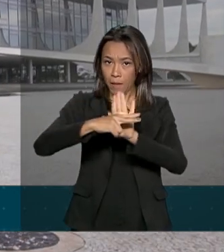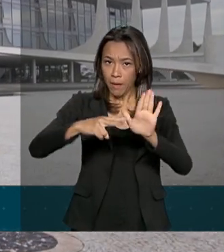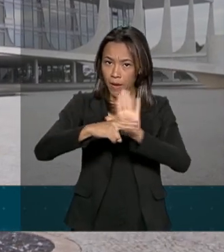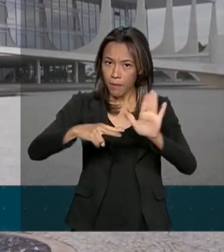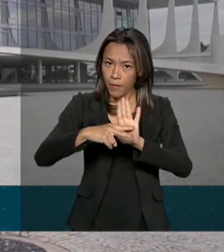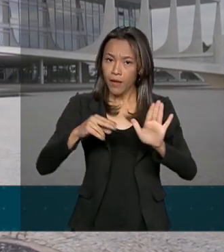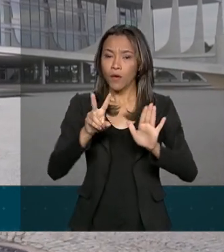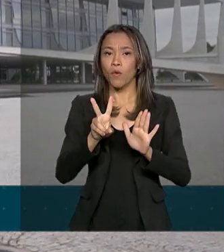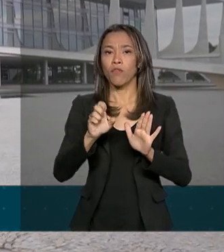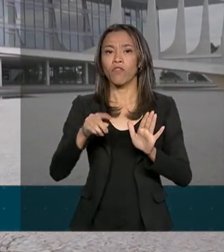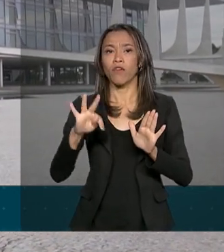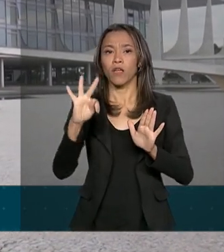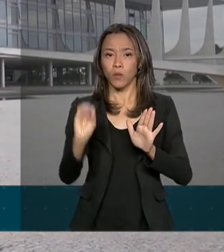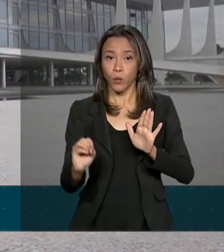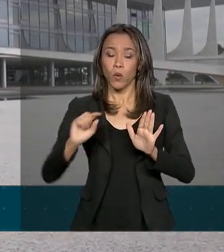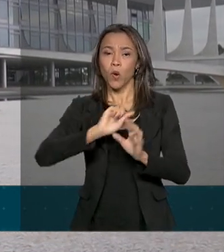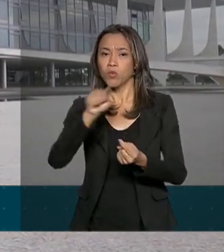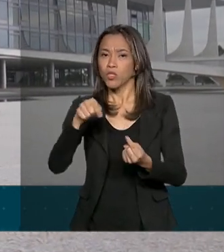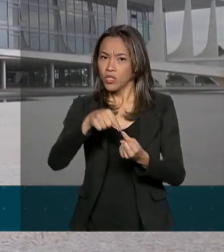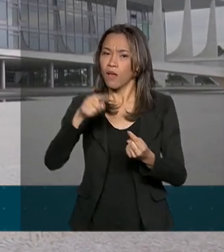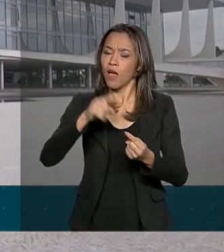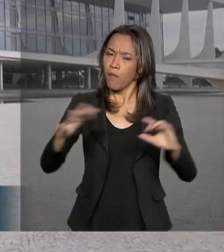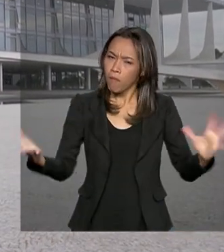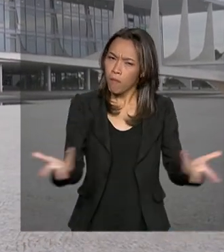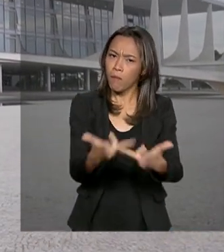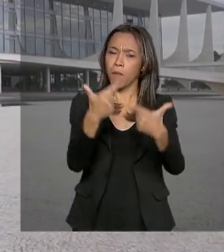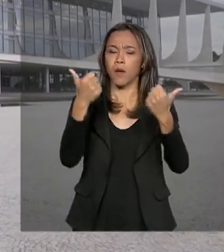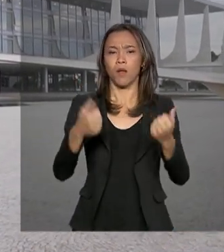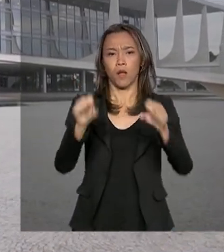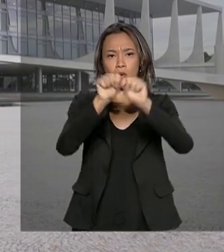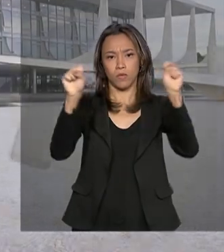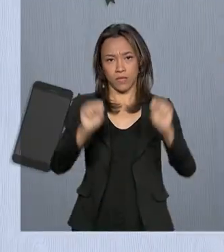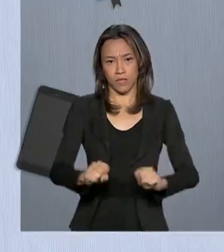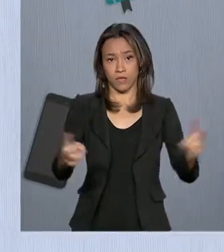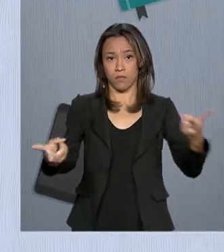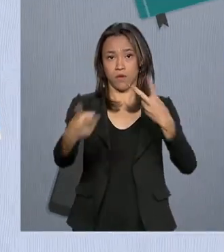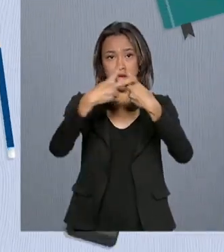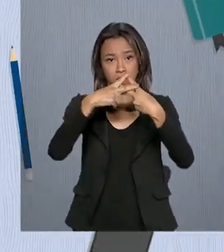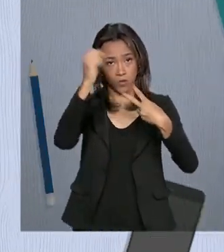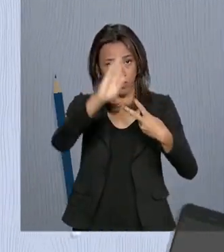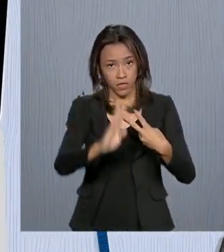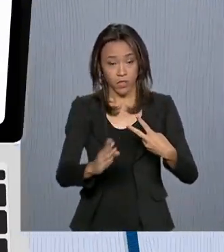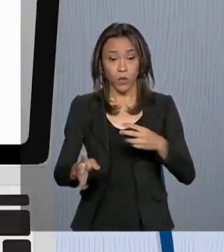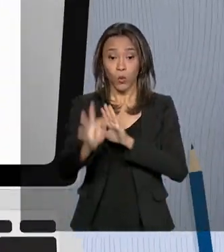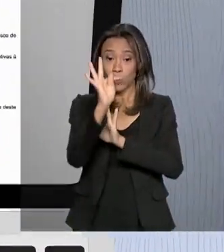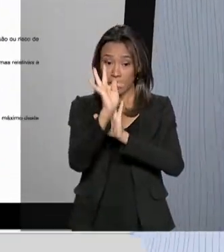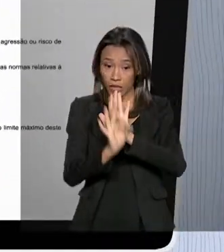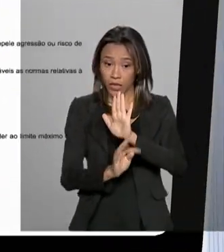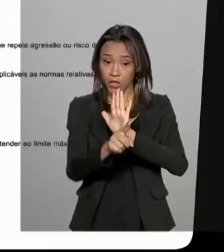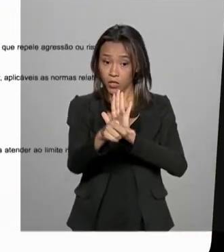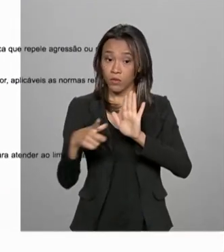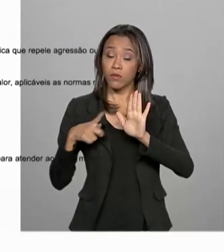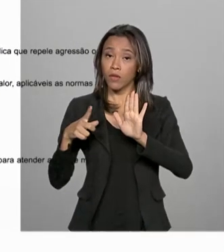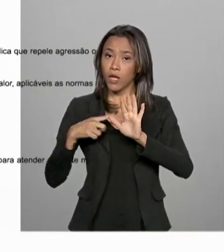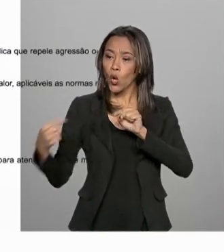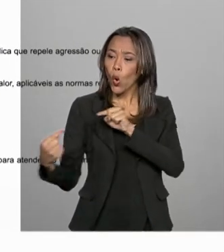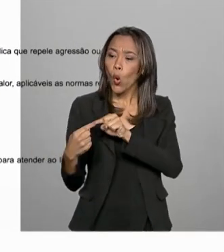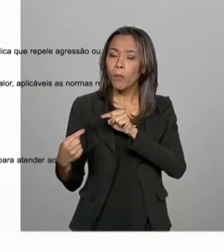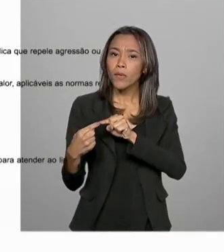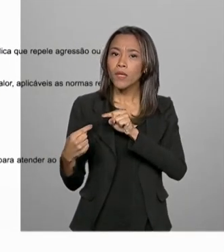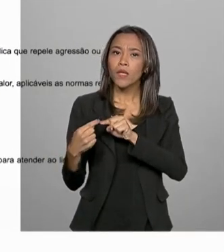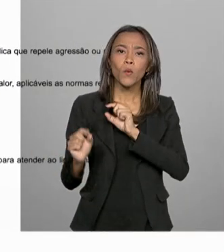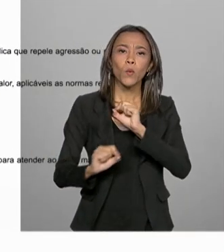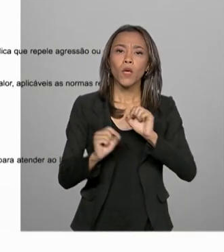Bolsonaro, garantir mais efetividade ao sistema penal brasileiro. O texto final combina trechos das propostas